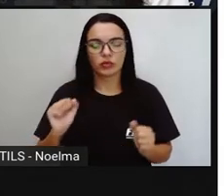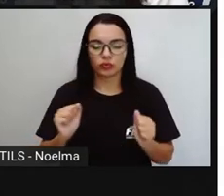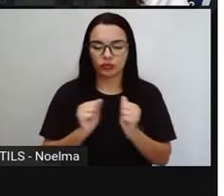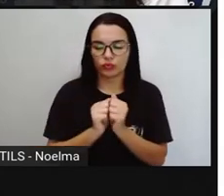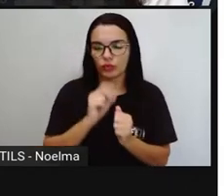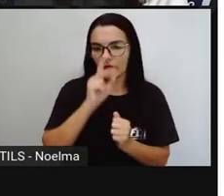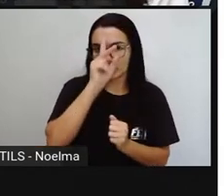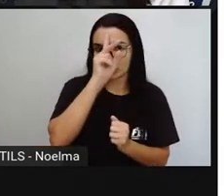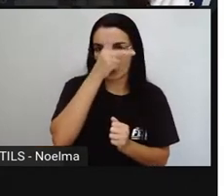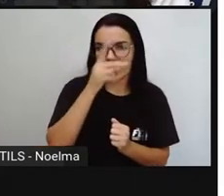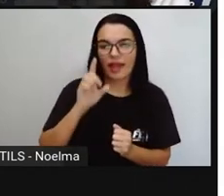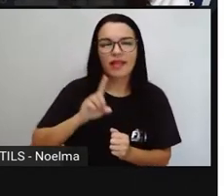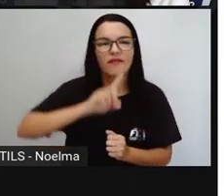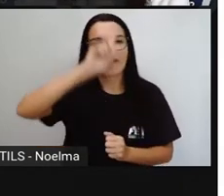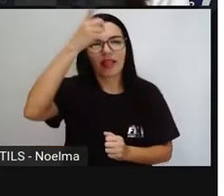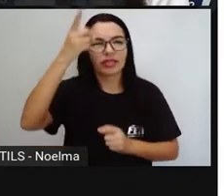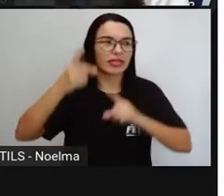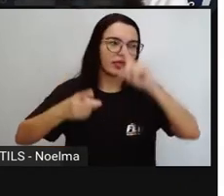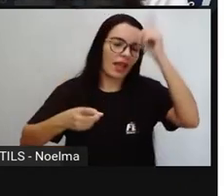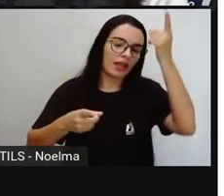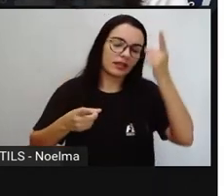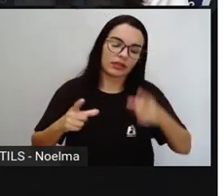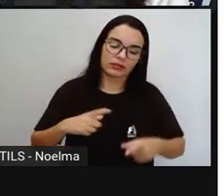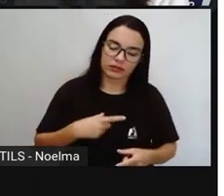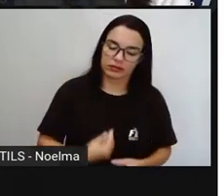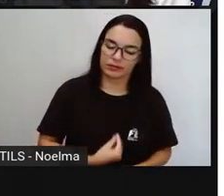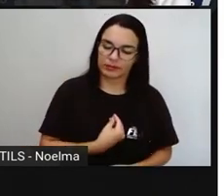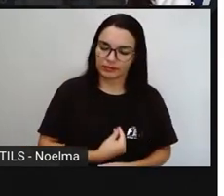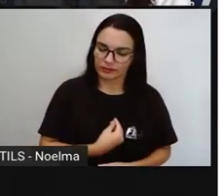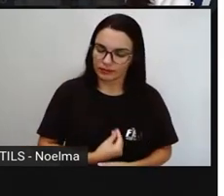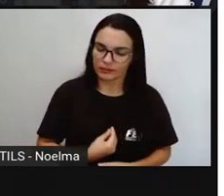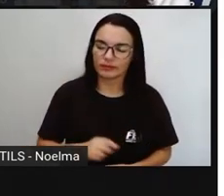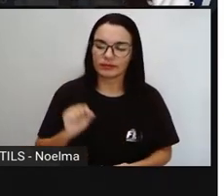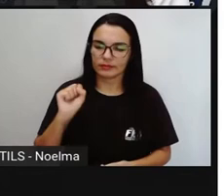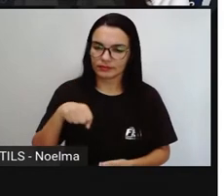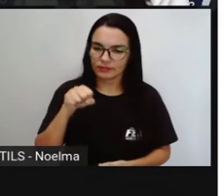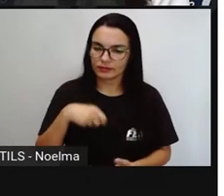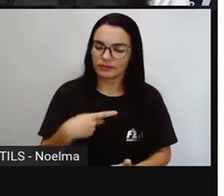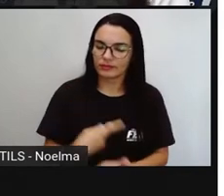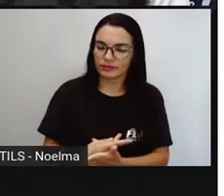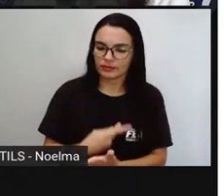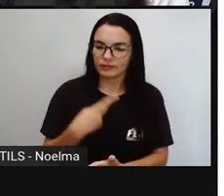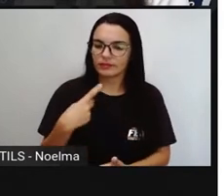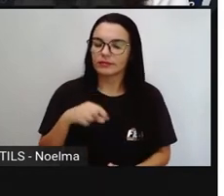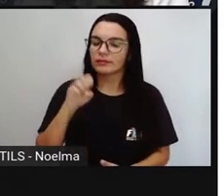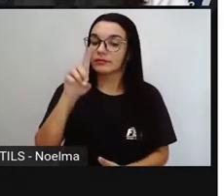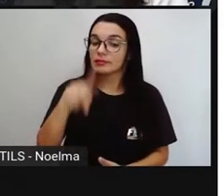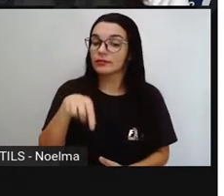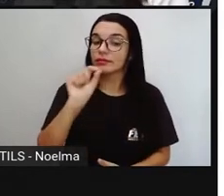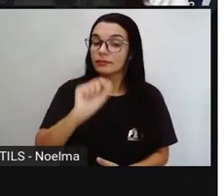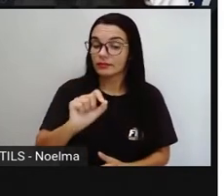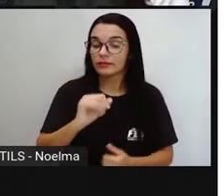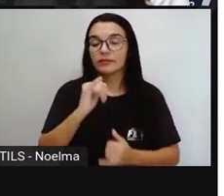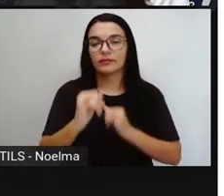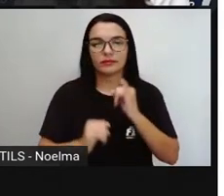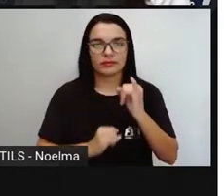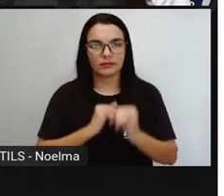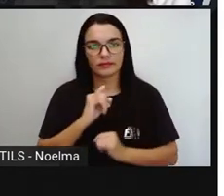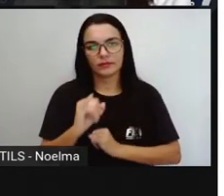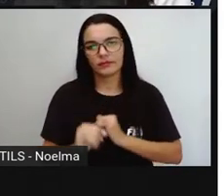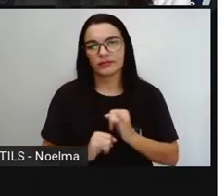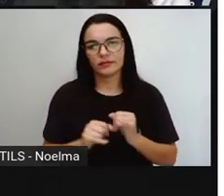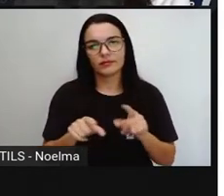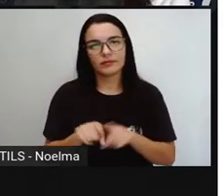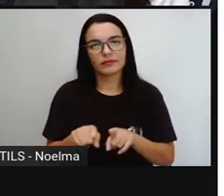relação com algo que é bem real, bem presente na vida de muitos jovens, de muitas crianças. E a gente